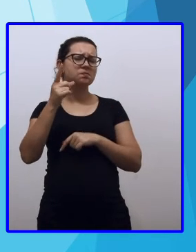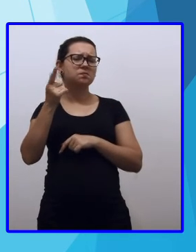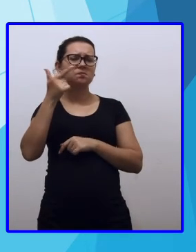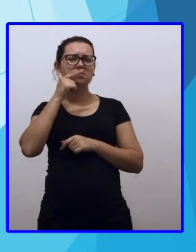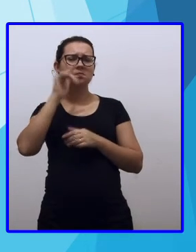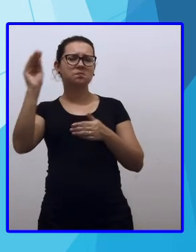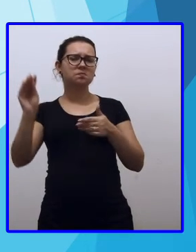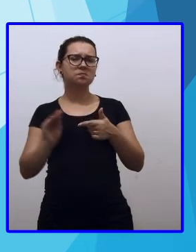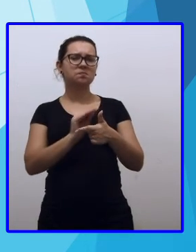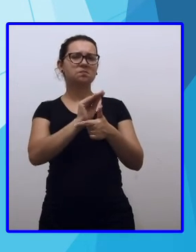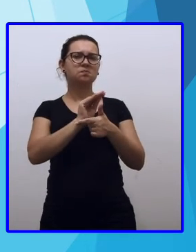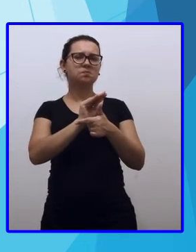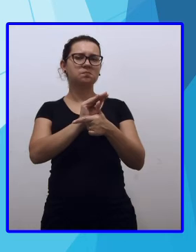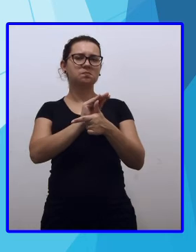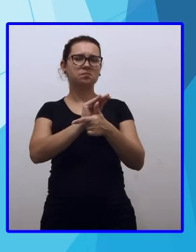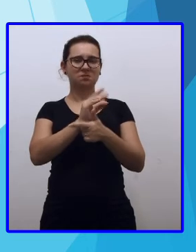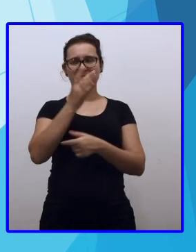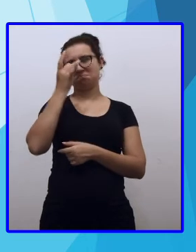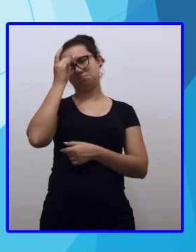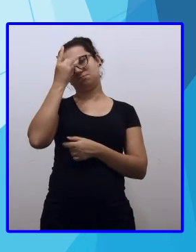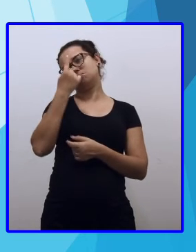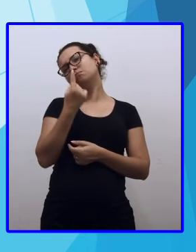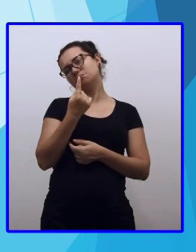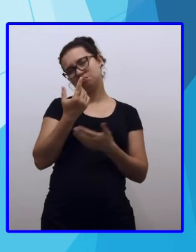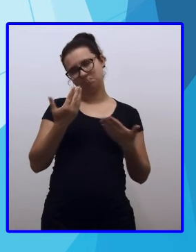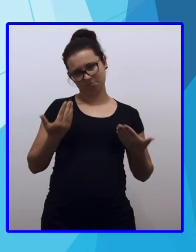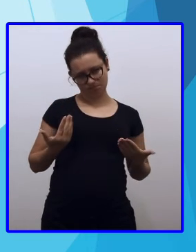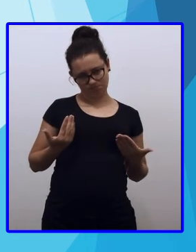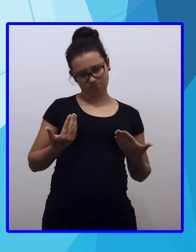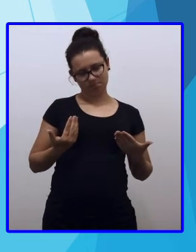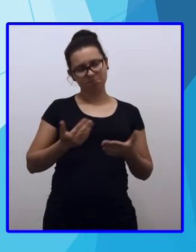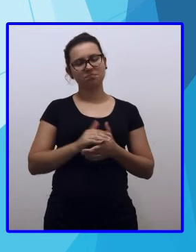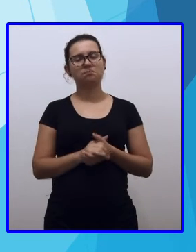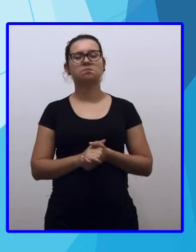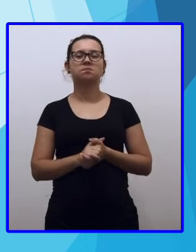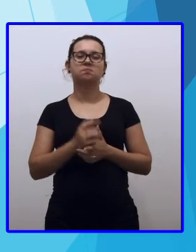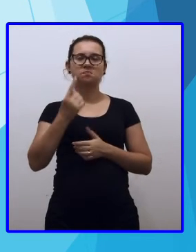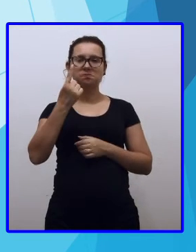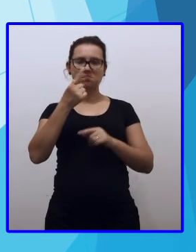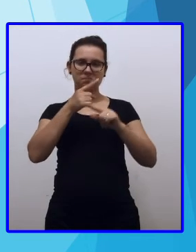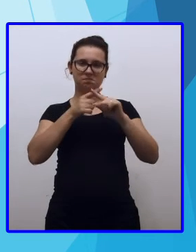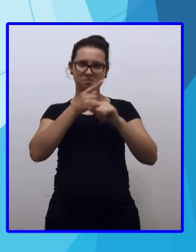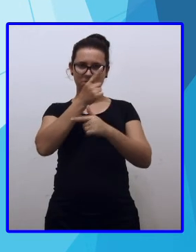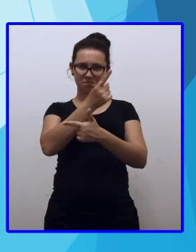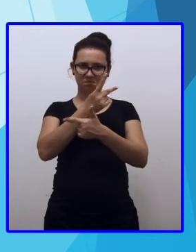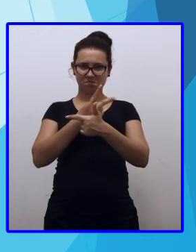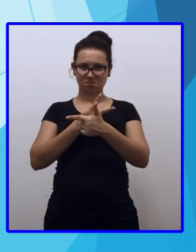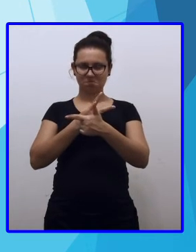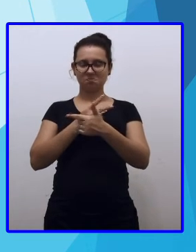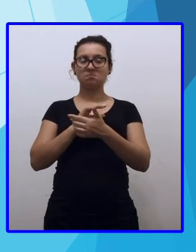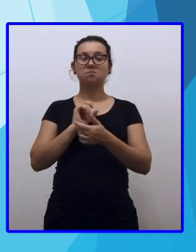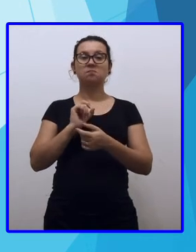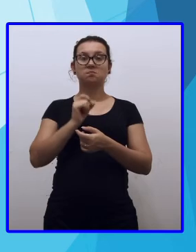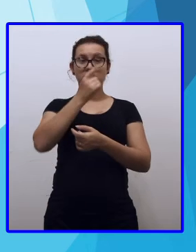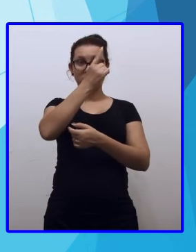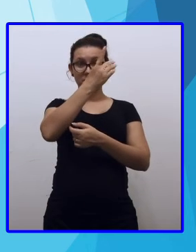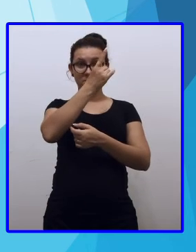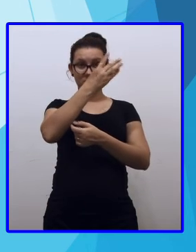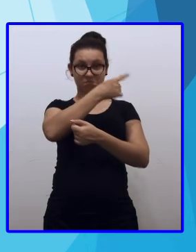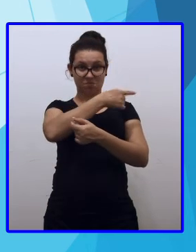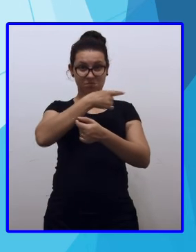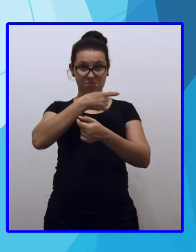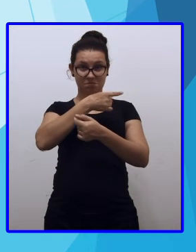no 14? Ai, professora, isso é fácil. Uma. Uma vez 12, 12. Para chegar no 14,